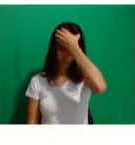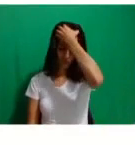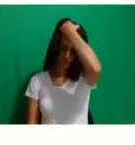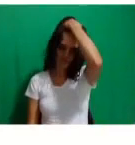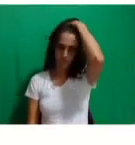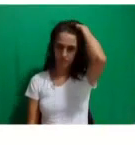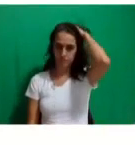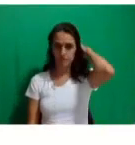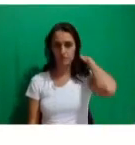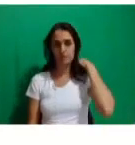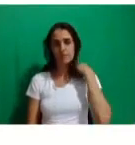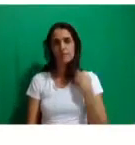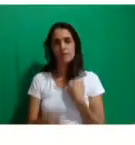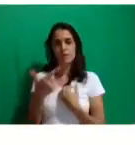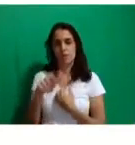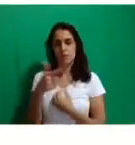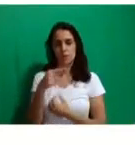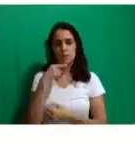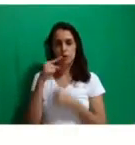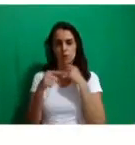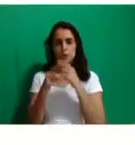Não, então vamos passar à frente.